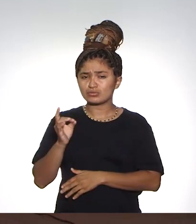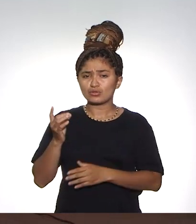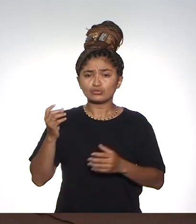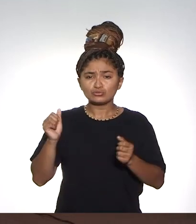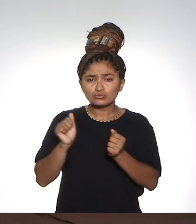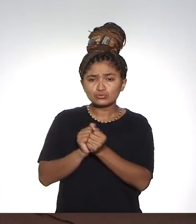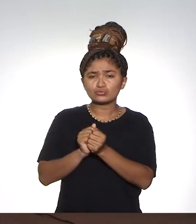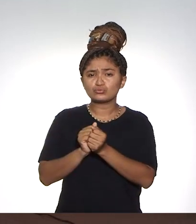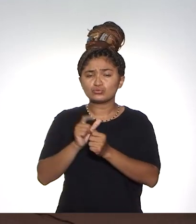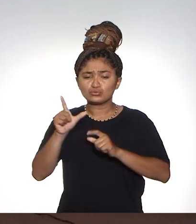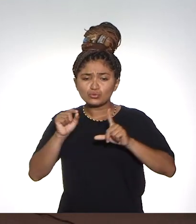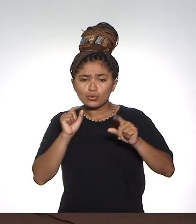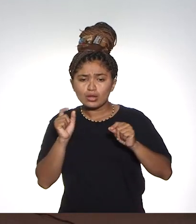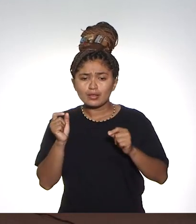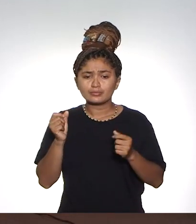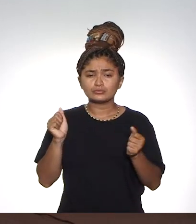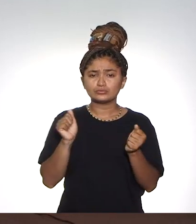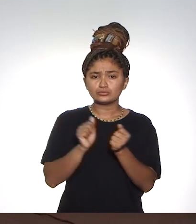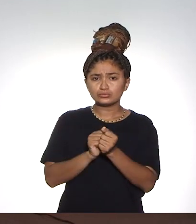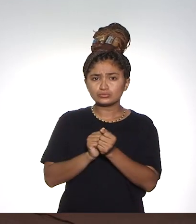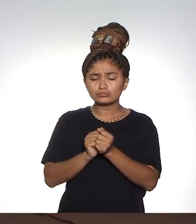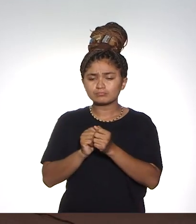acertamos juntos, nós erramos juntos.